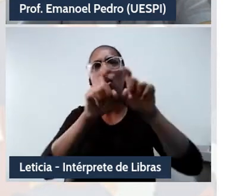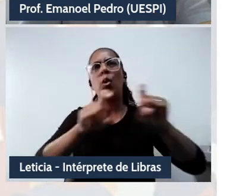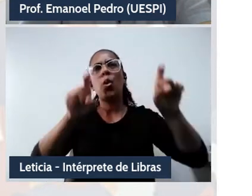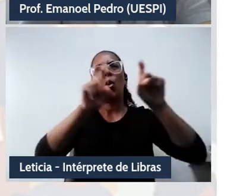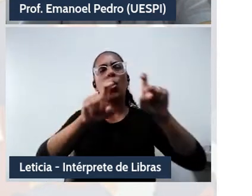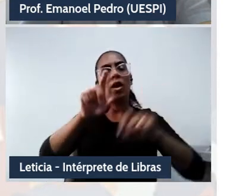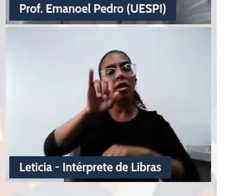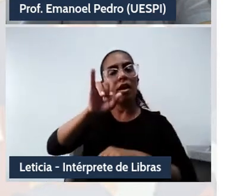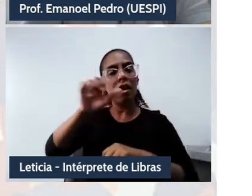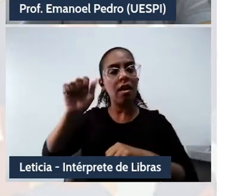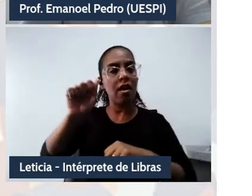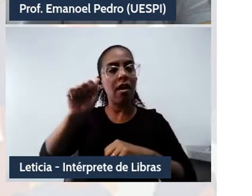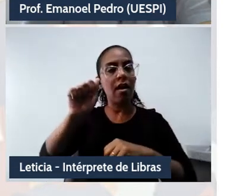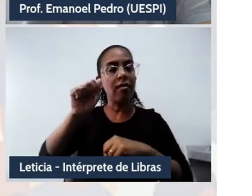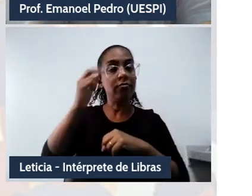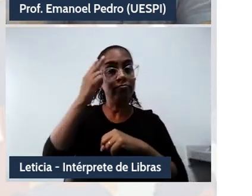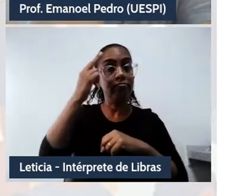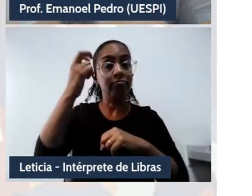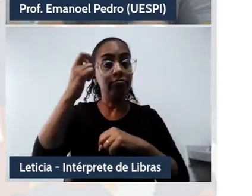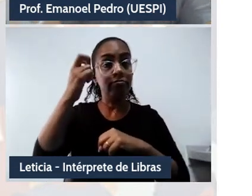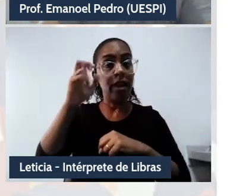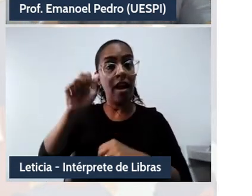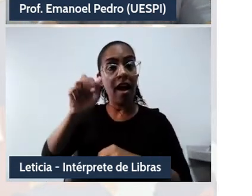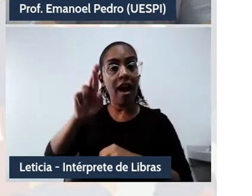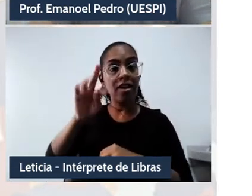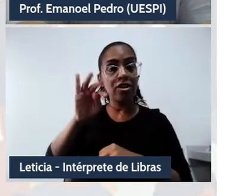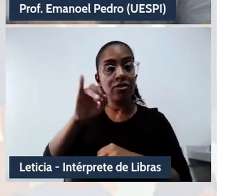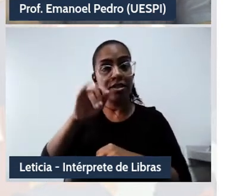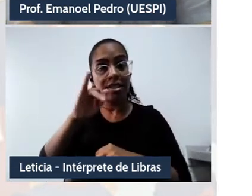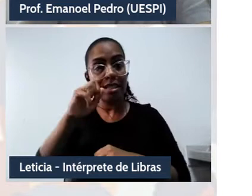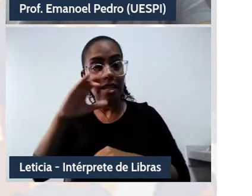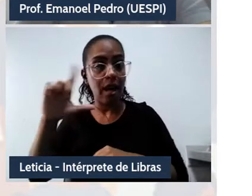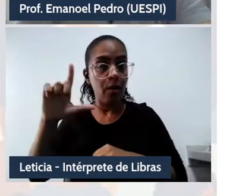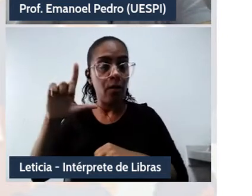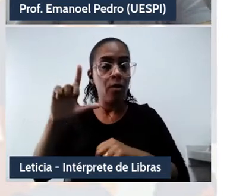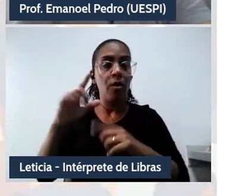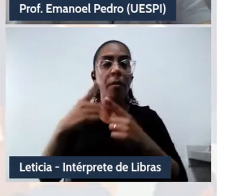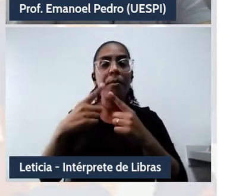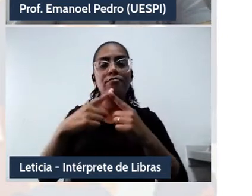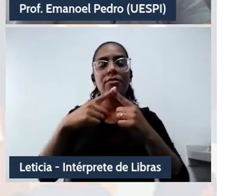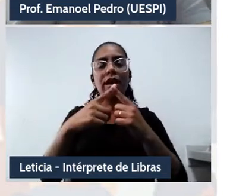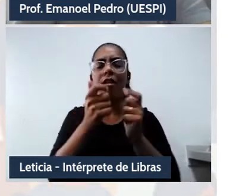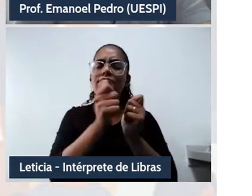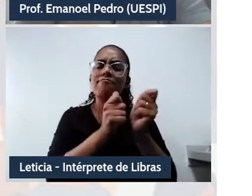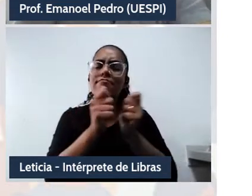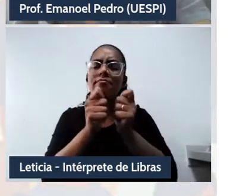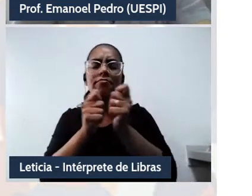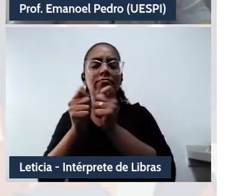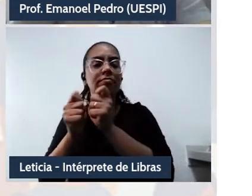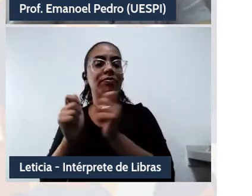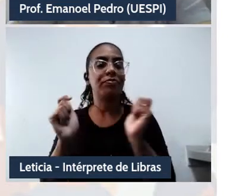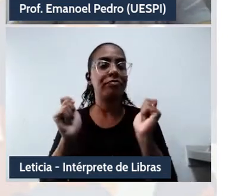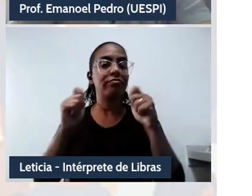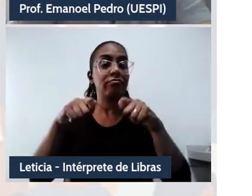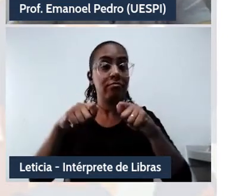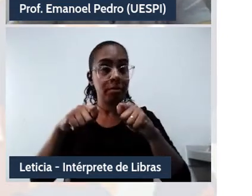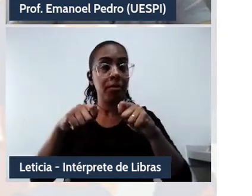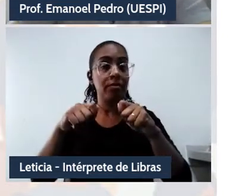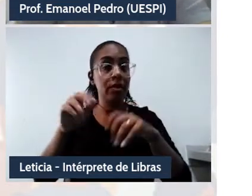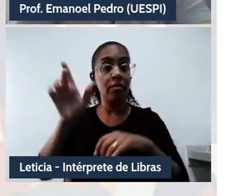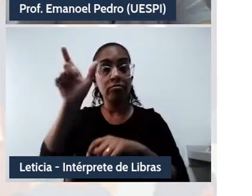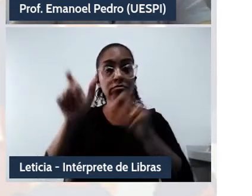relacionados a processos de tomada de decisão e de controle de possibilidades de ação dos seus usuários.